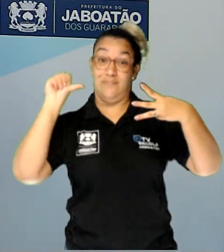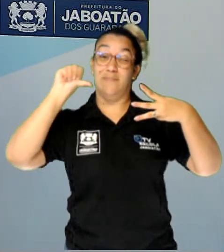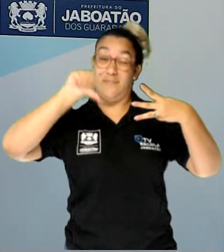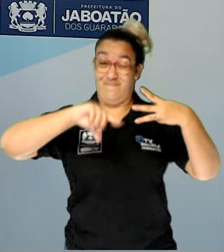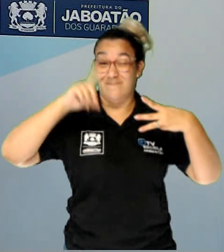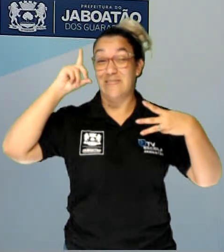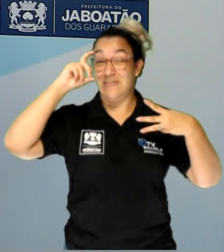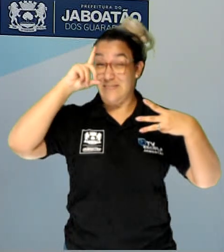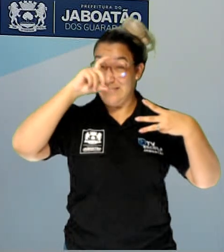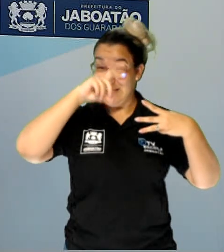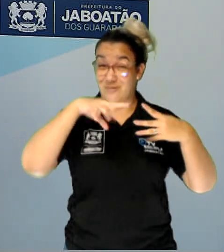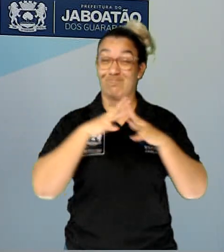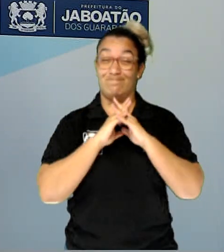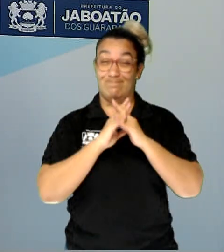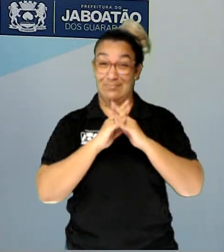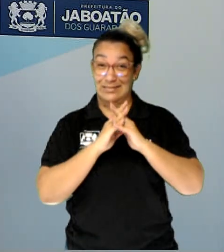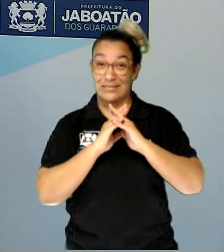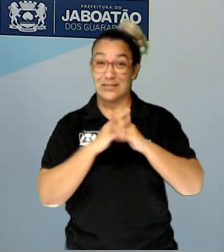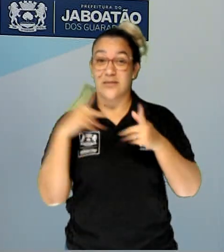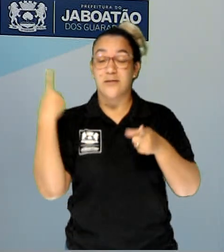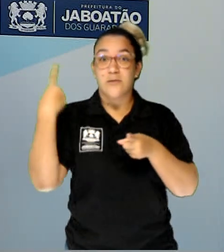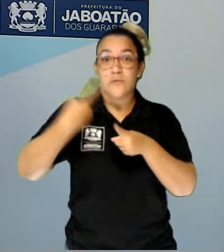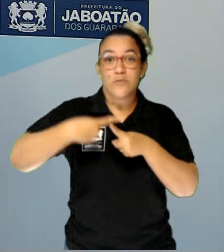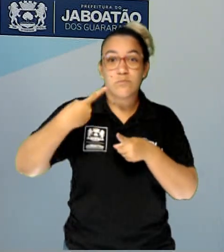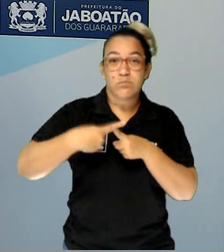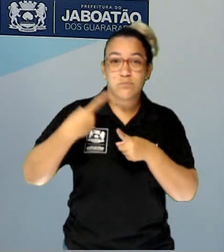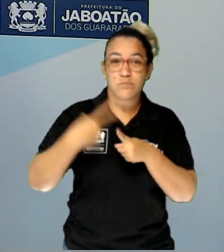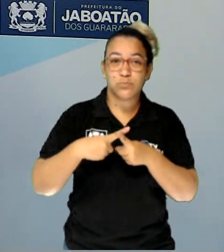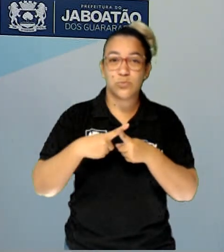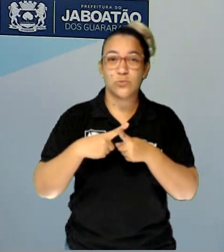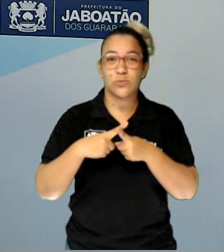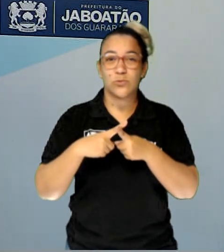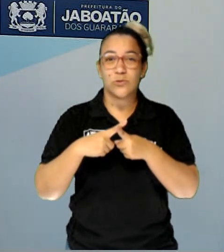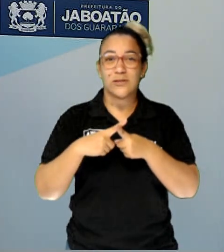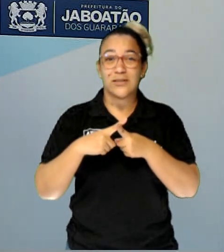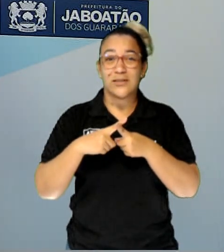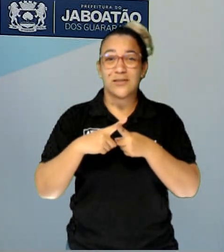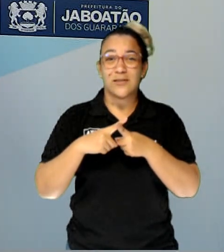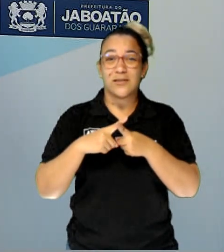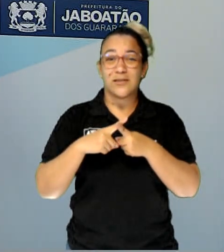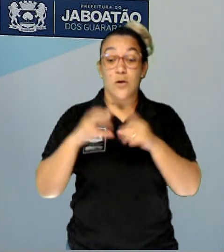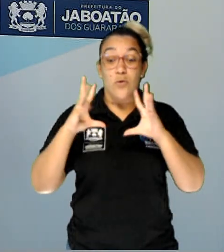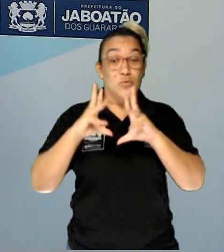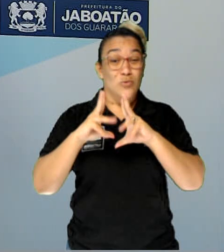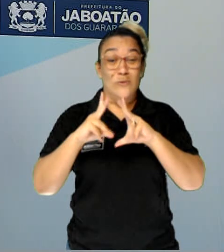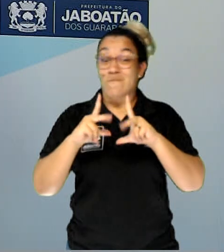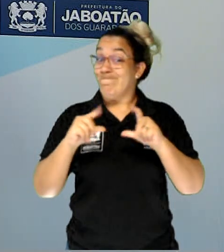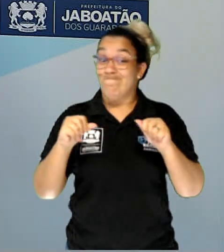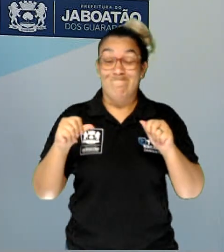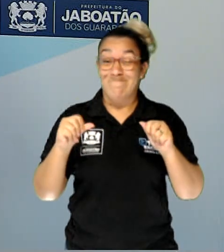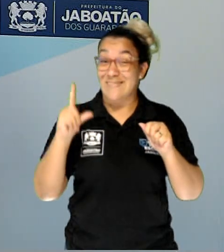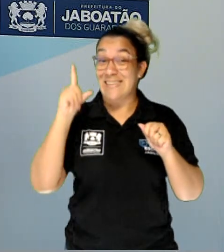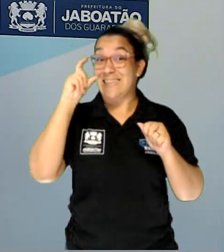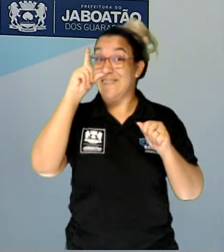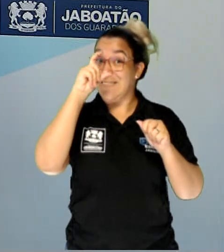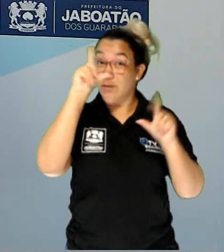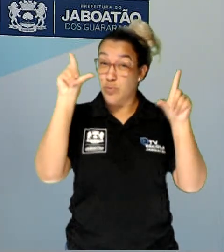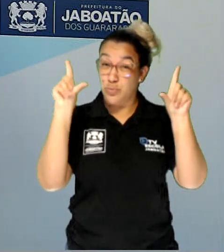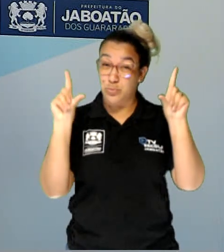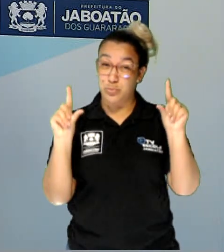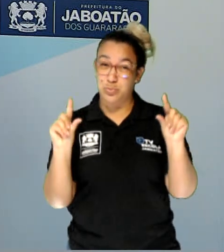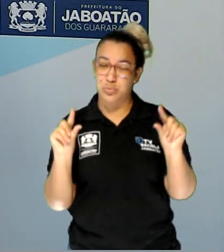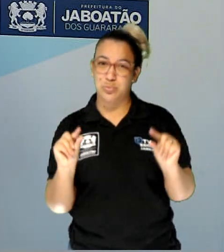mais complicada, porque é uma fase que o nível de cura vai baixar bastante as chances de você